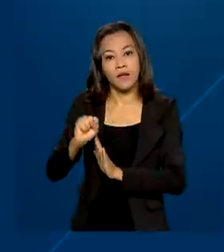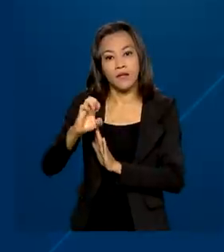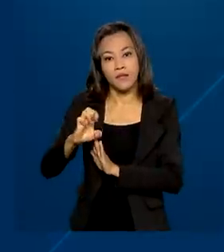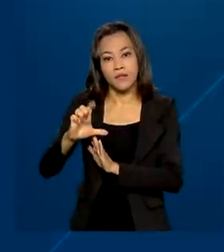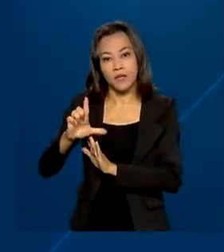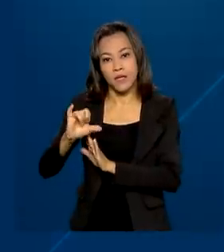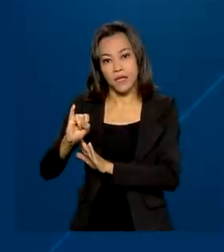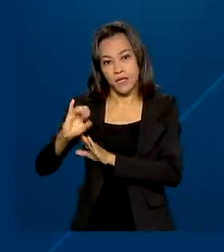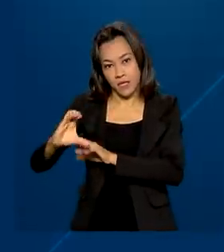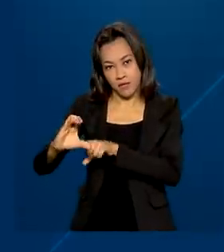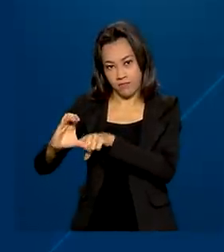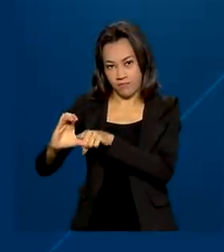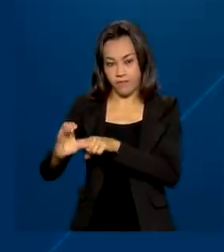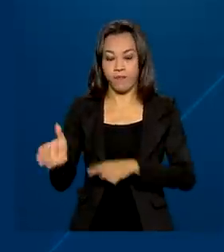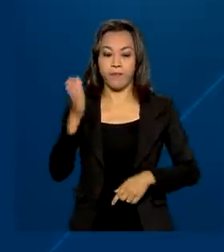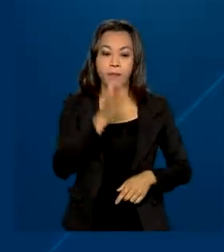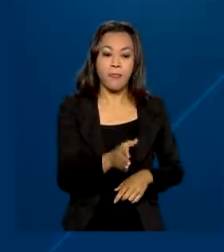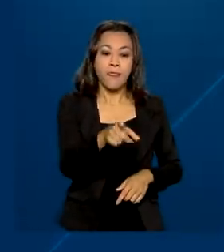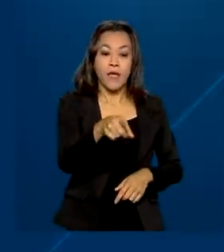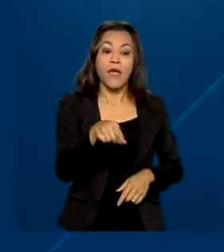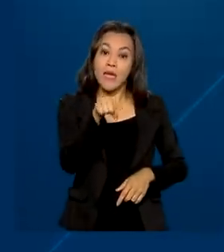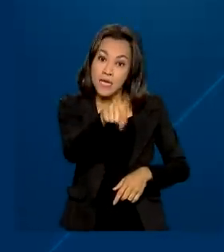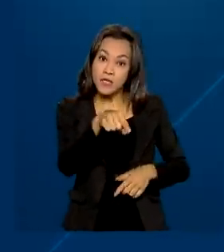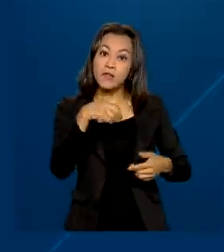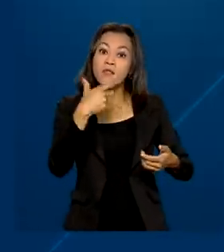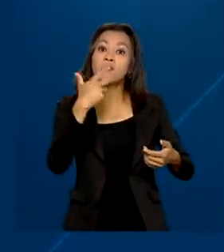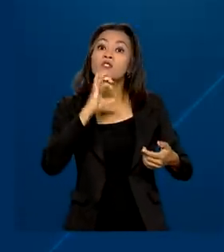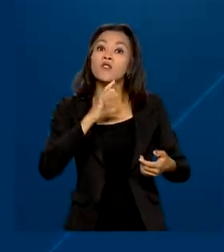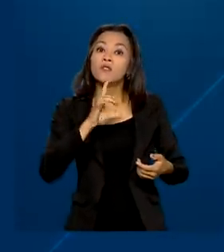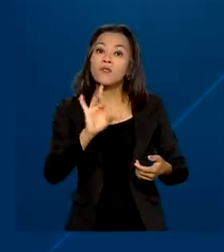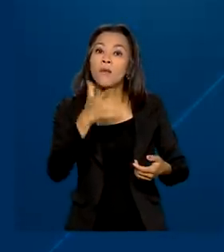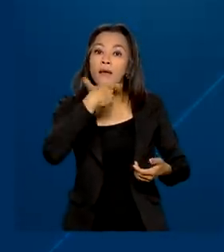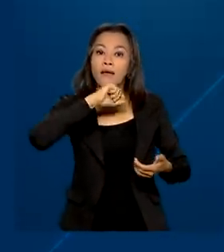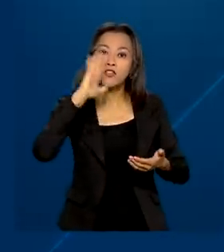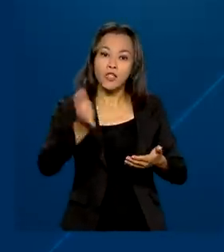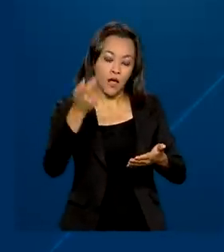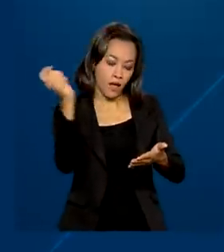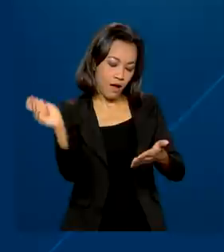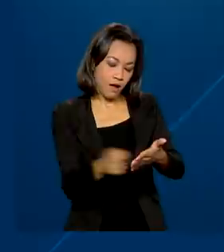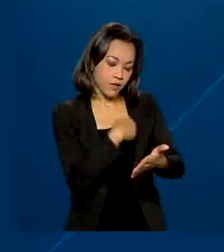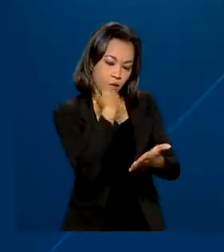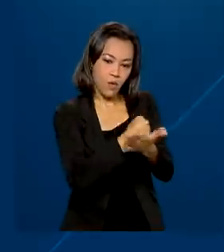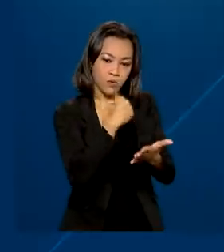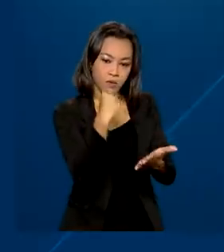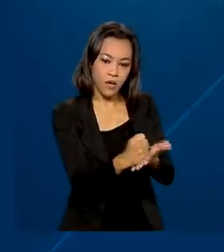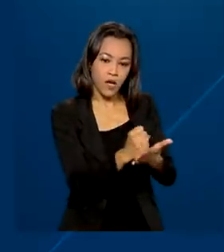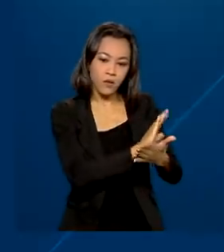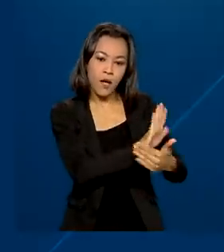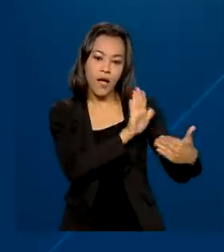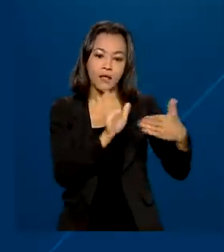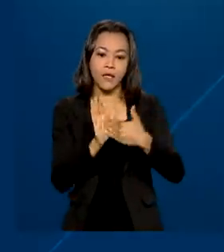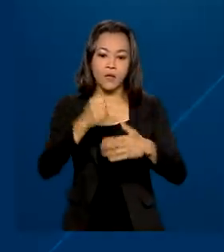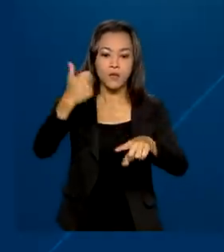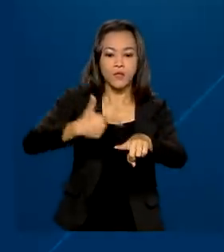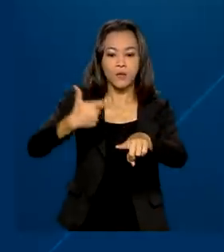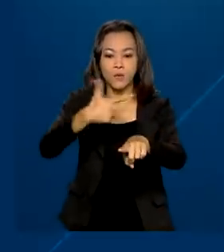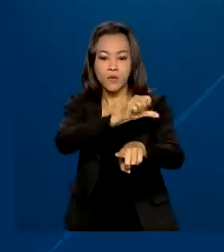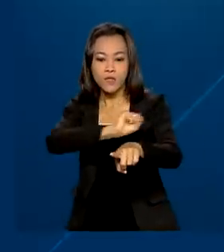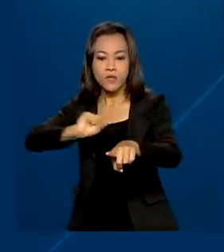condições são válidas para os estudantes que tenham assinado o contrato do FIES até o segundo semestre de